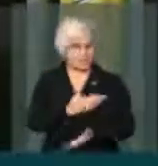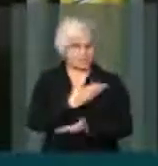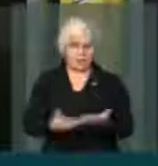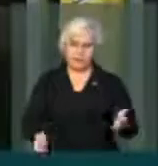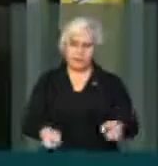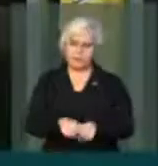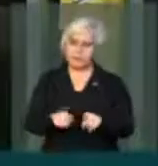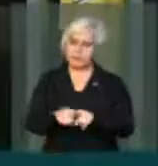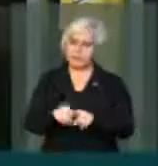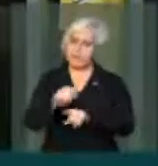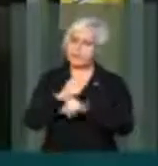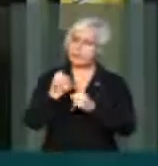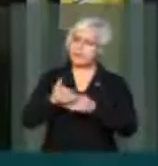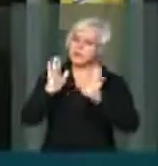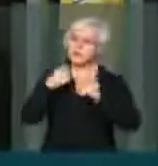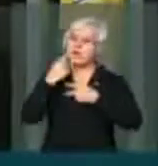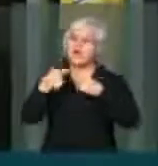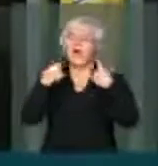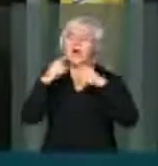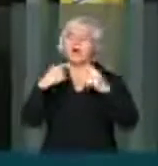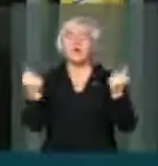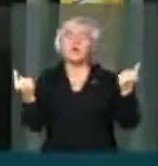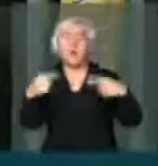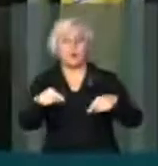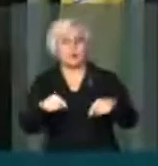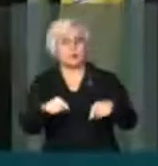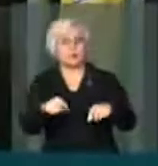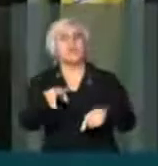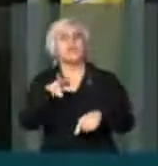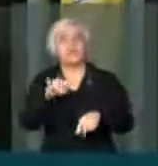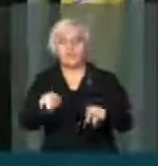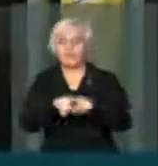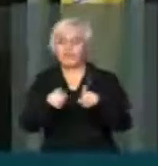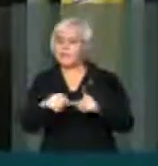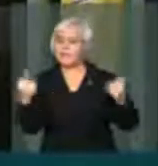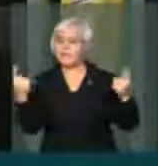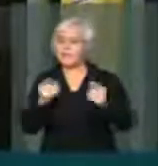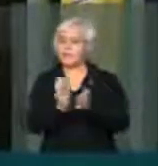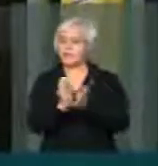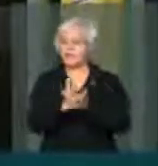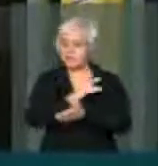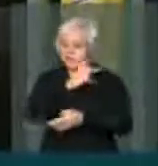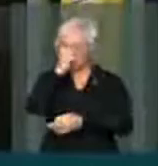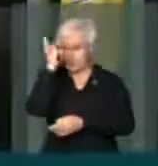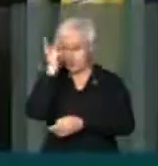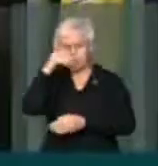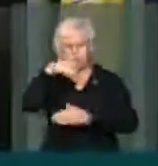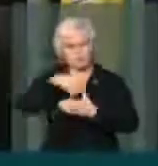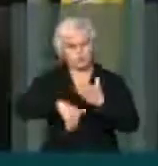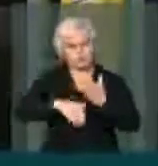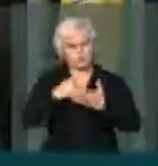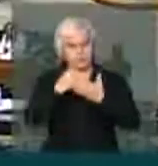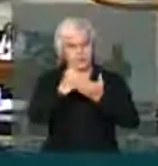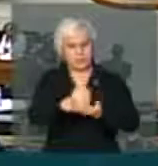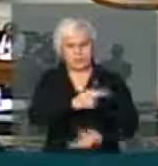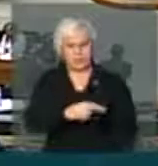levantou contra a presidente Dilma e vai se levantar também contra aqueles que acobertam o crime feito pela presidente Dilma.